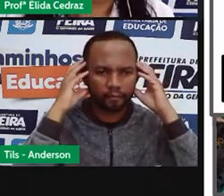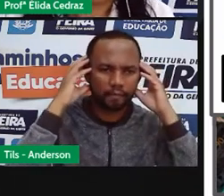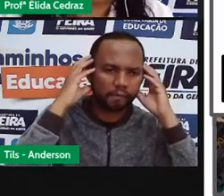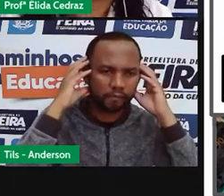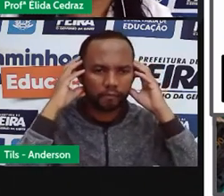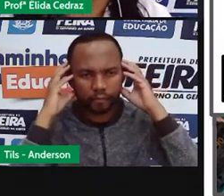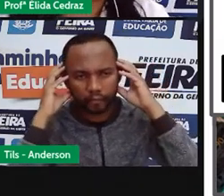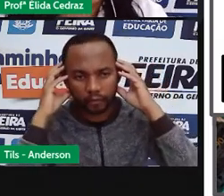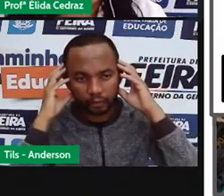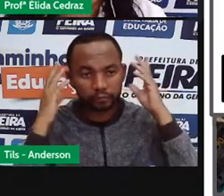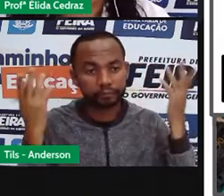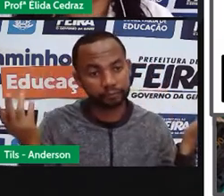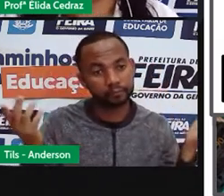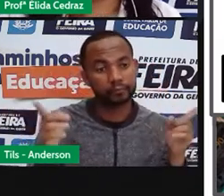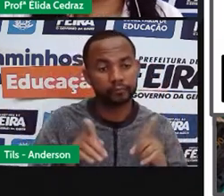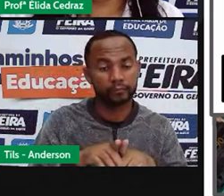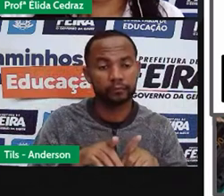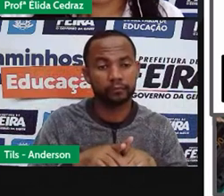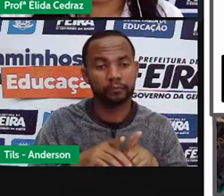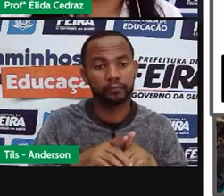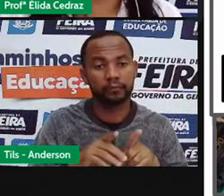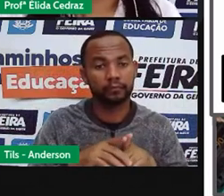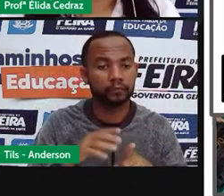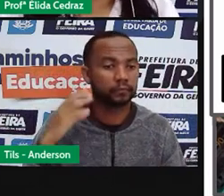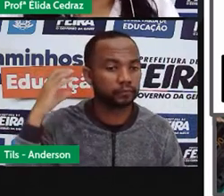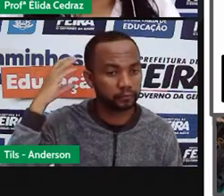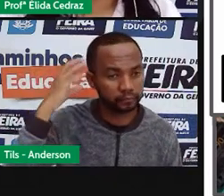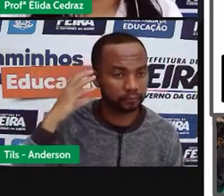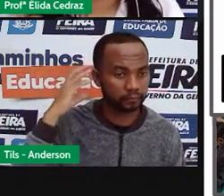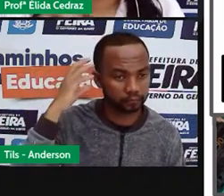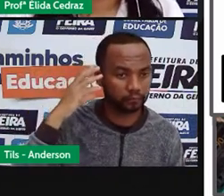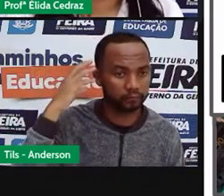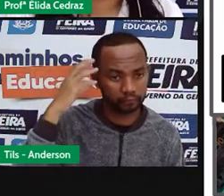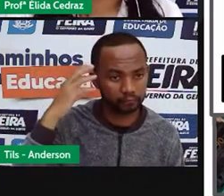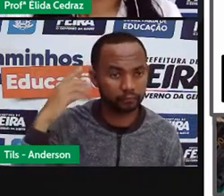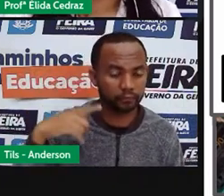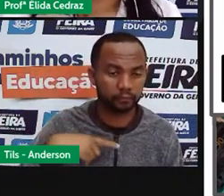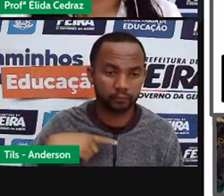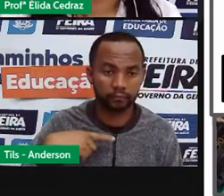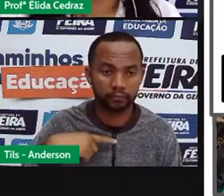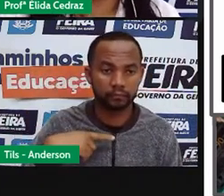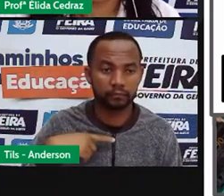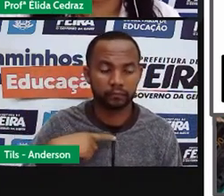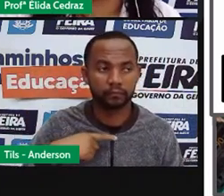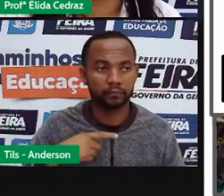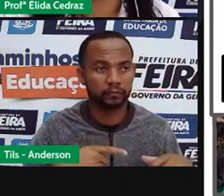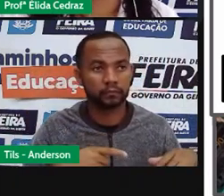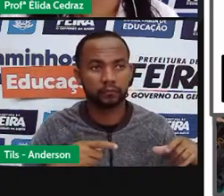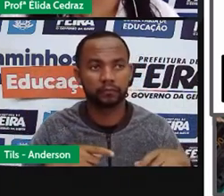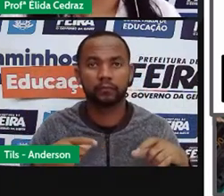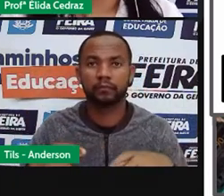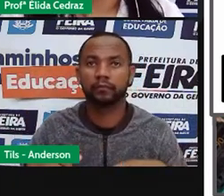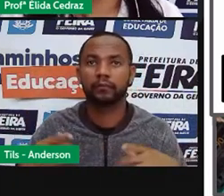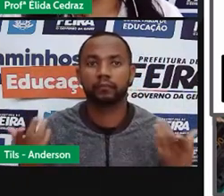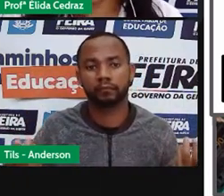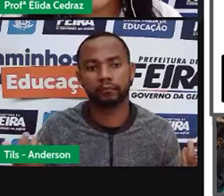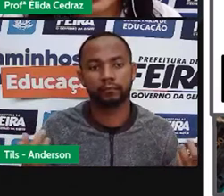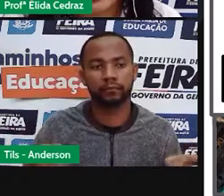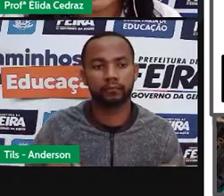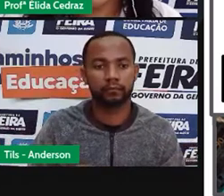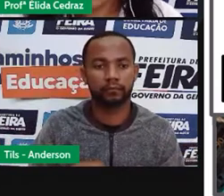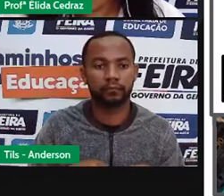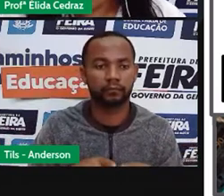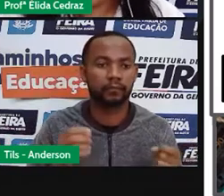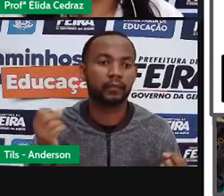em toca-fitas, K7, nos rádios que tinham o espaço para colocar as fitas, nos